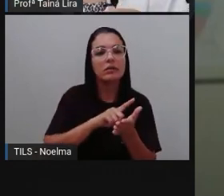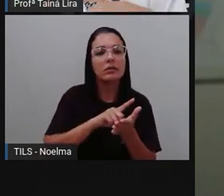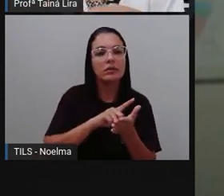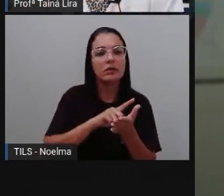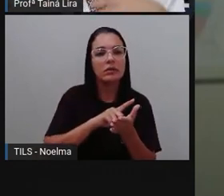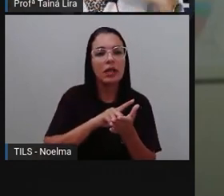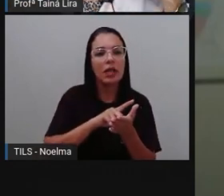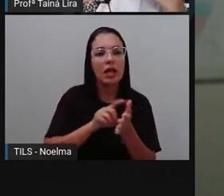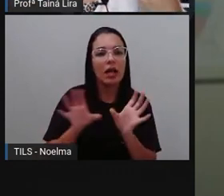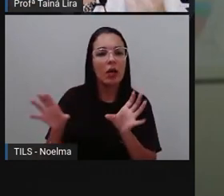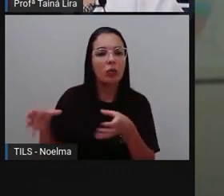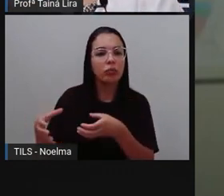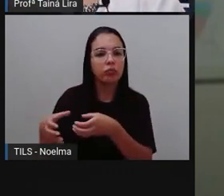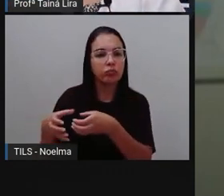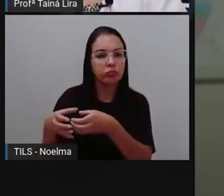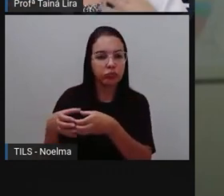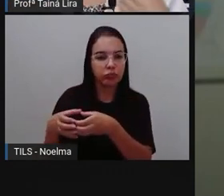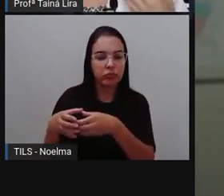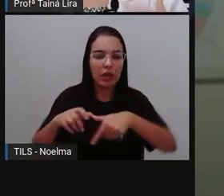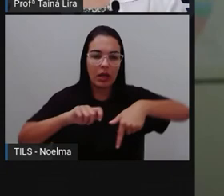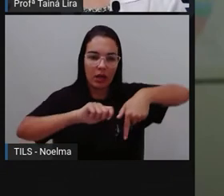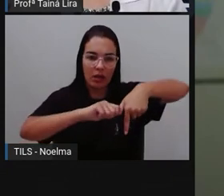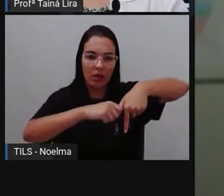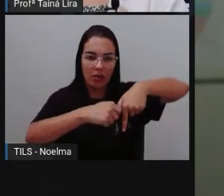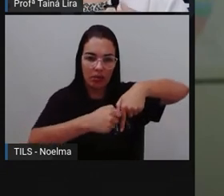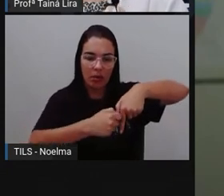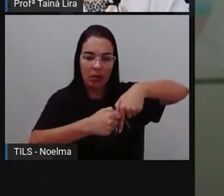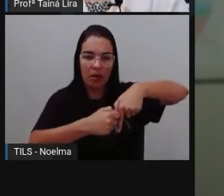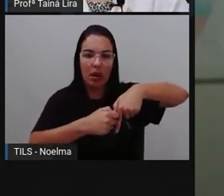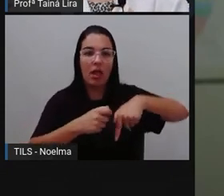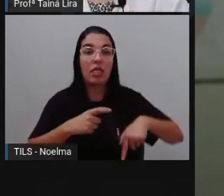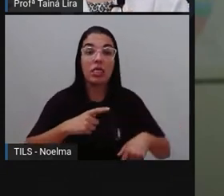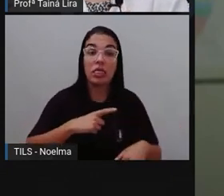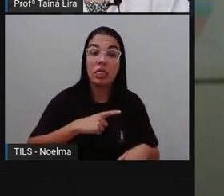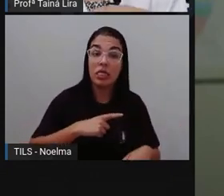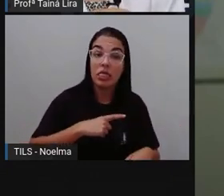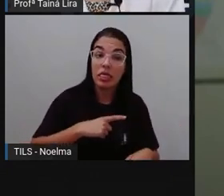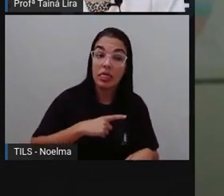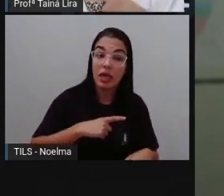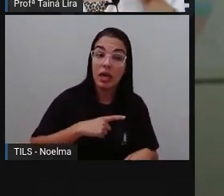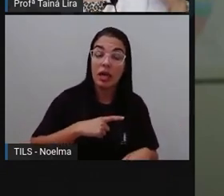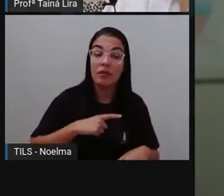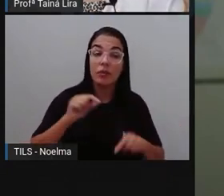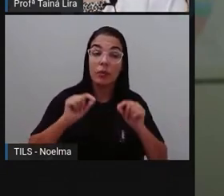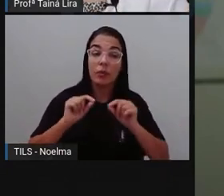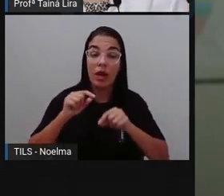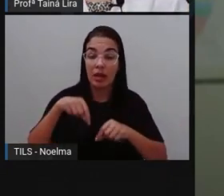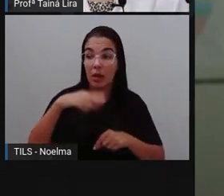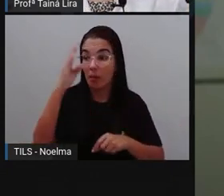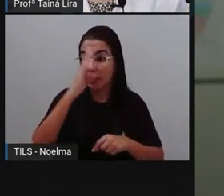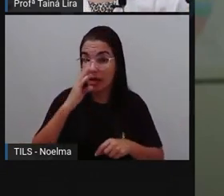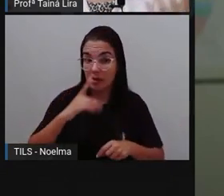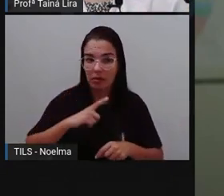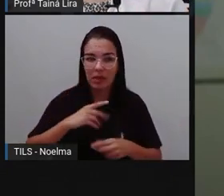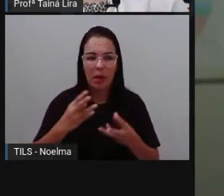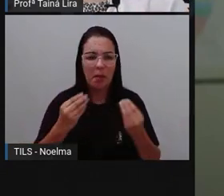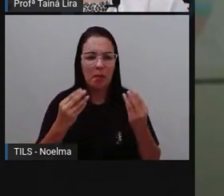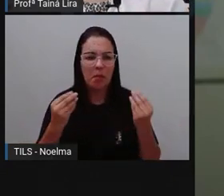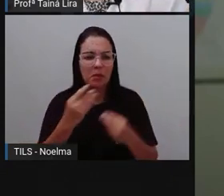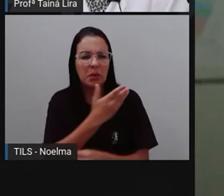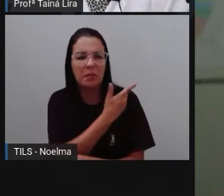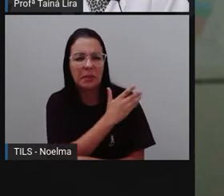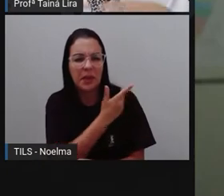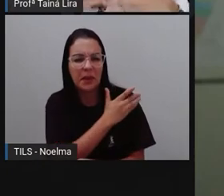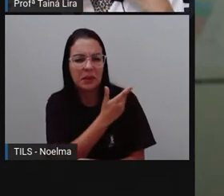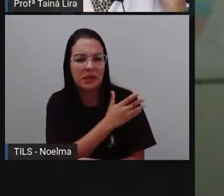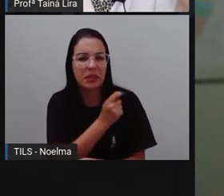comunidade ser certificada como uma comunidade quilombola, como no Brasil existe muito preconceito ainda,